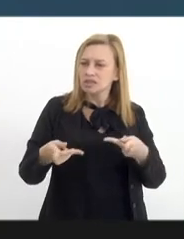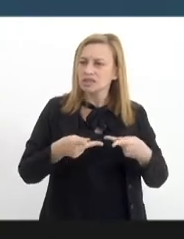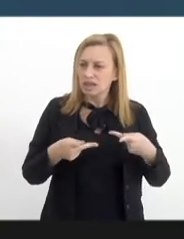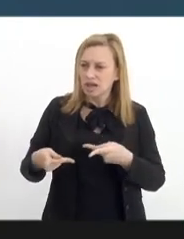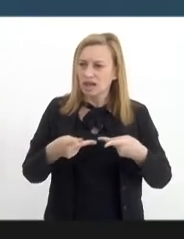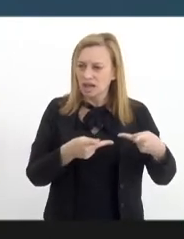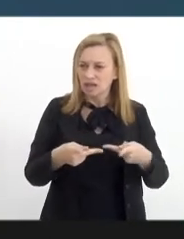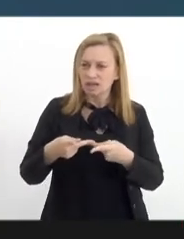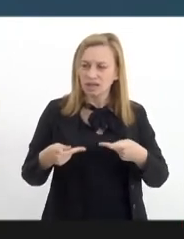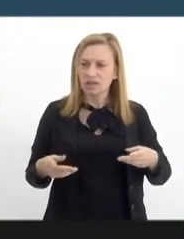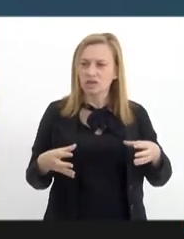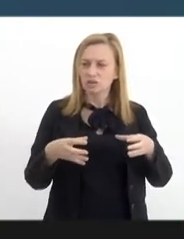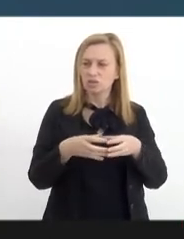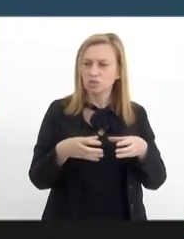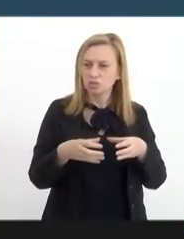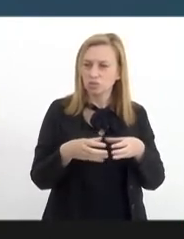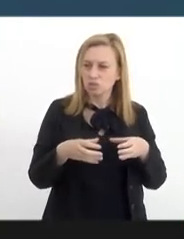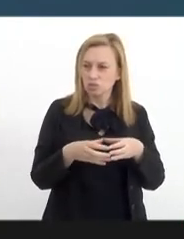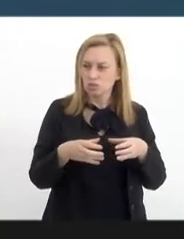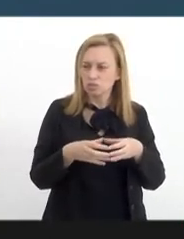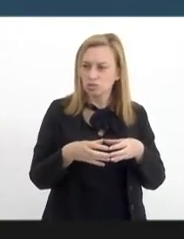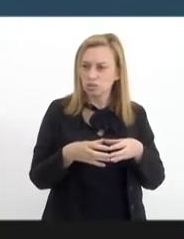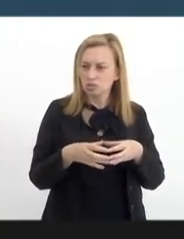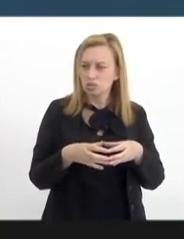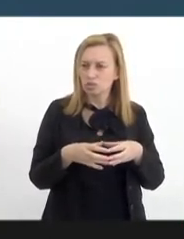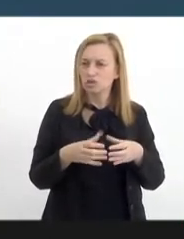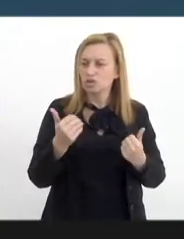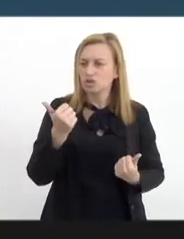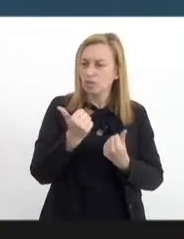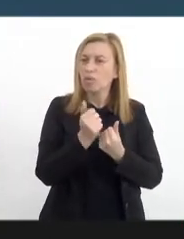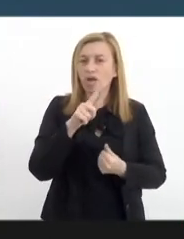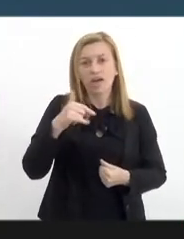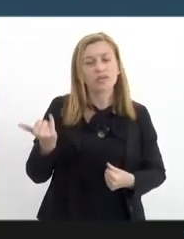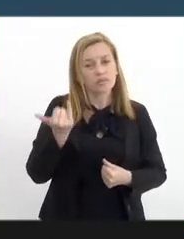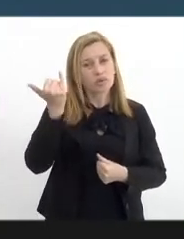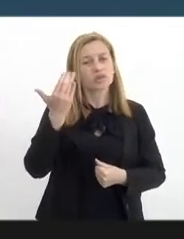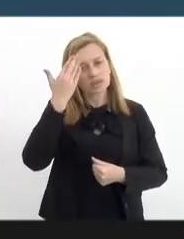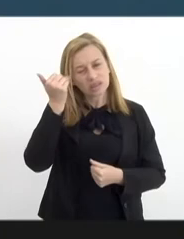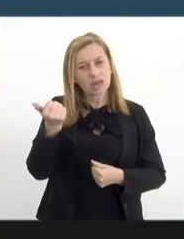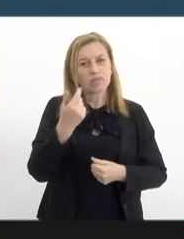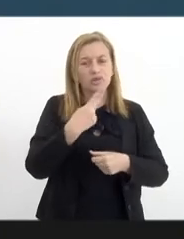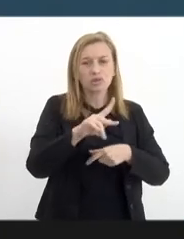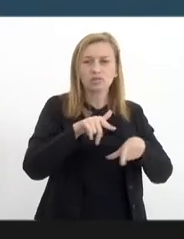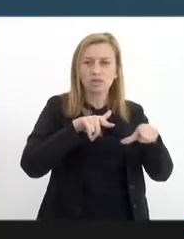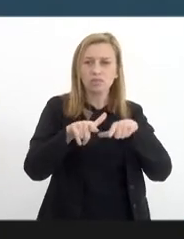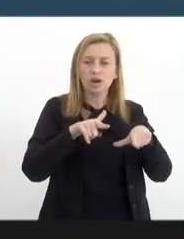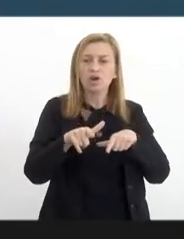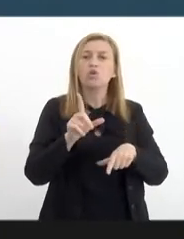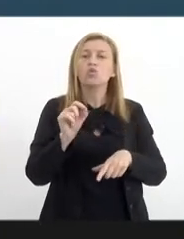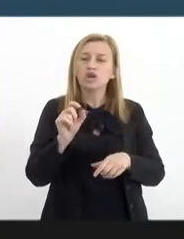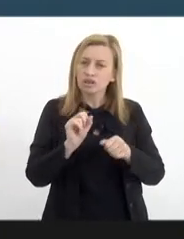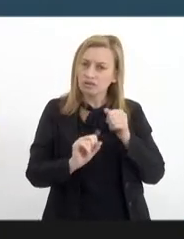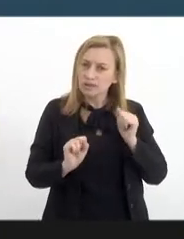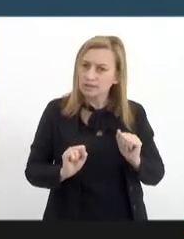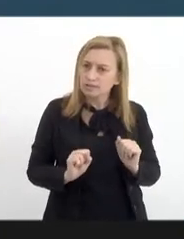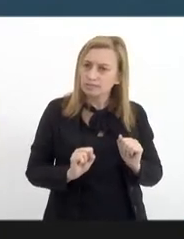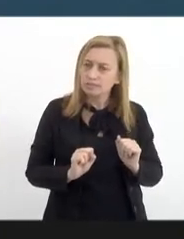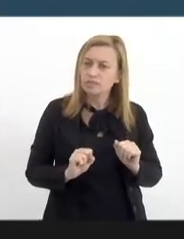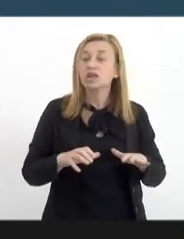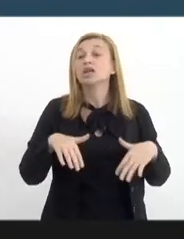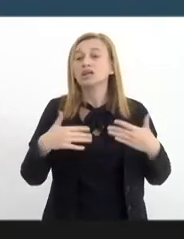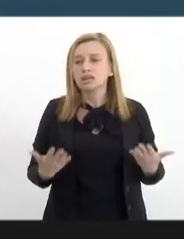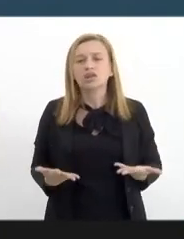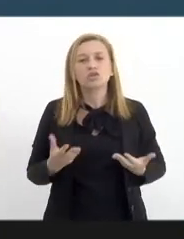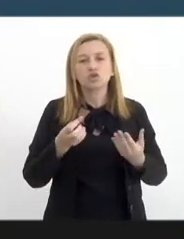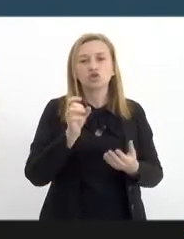importante, conhecer e saber da sua filosofia do trabalho o que estão fazendo. Então, a